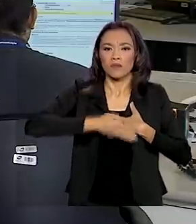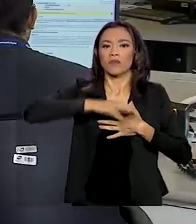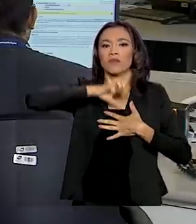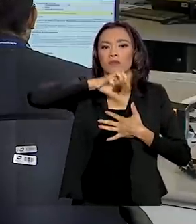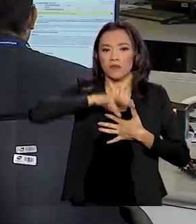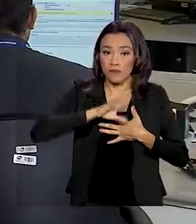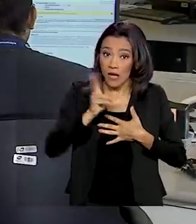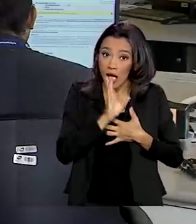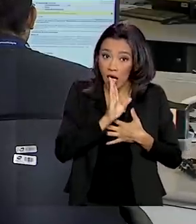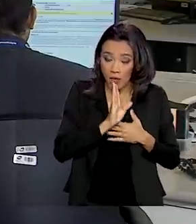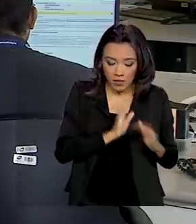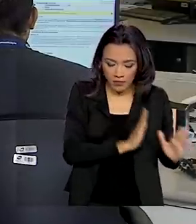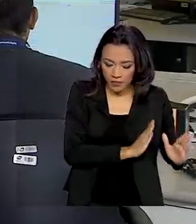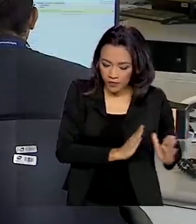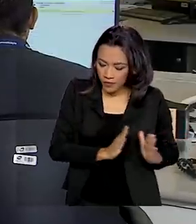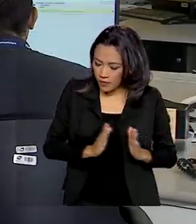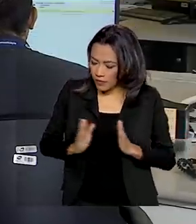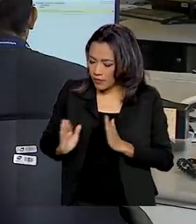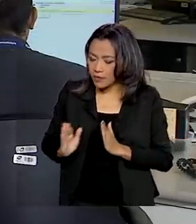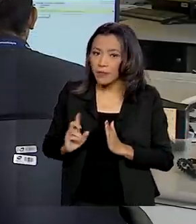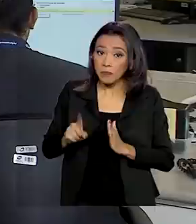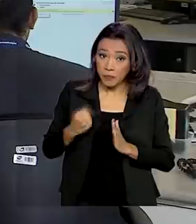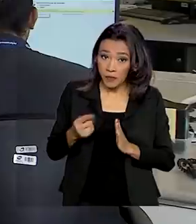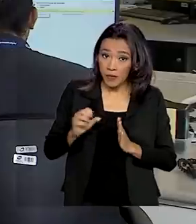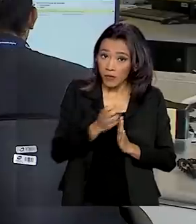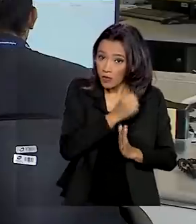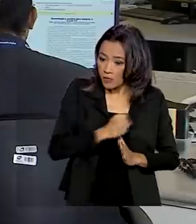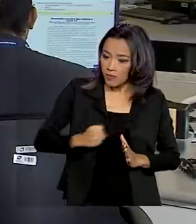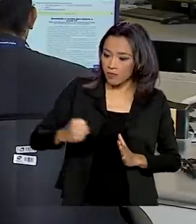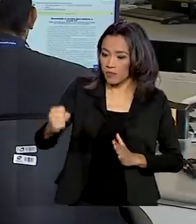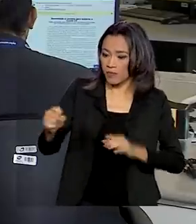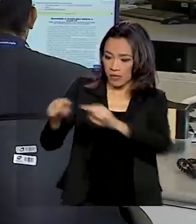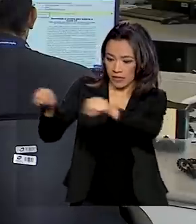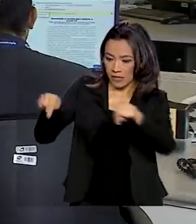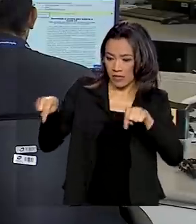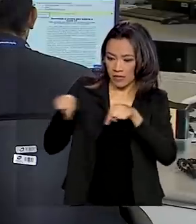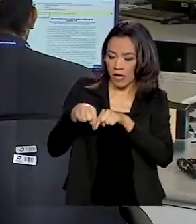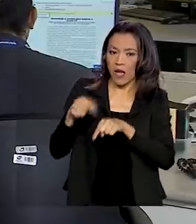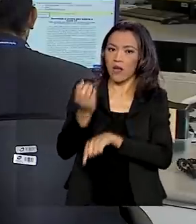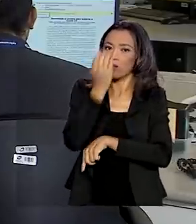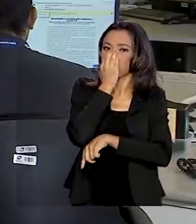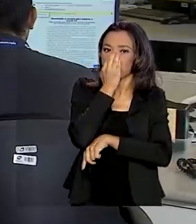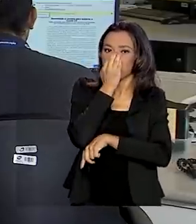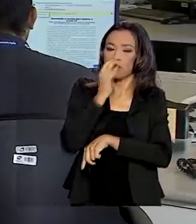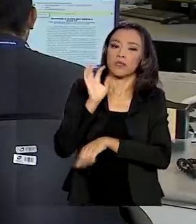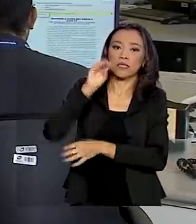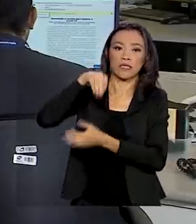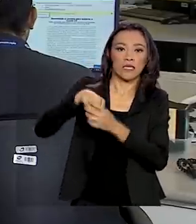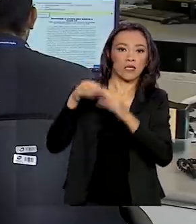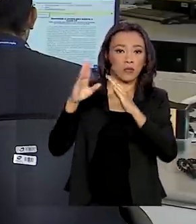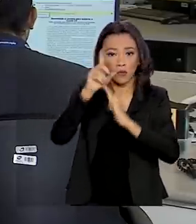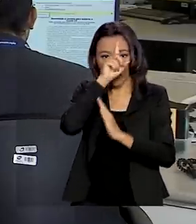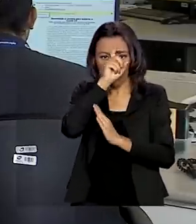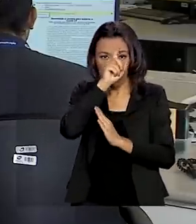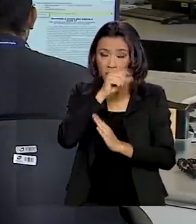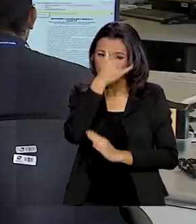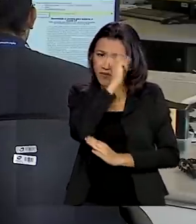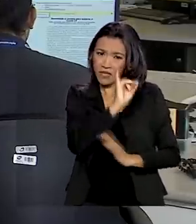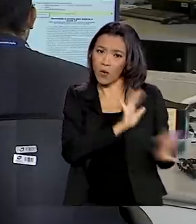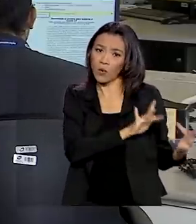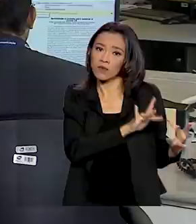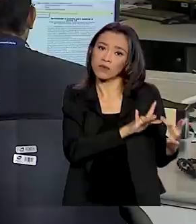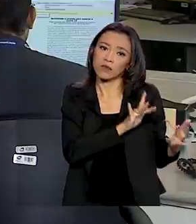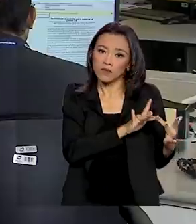triagem rápida e ser encaminhados para salas de isolamento respiratório dentro das unidades para evitar o contágio local.